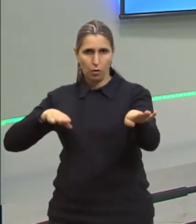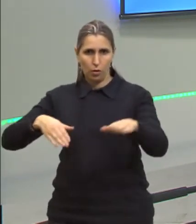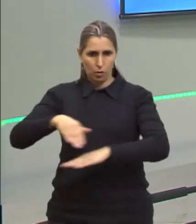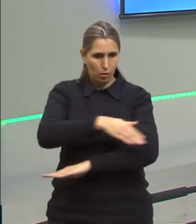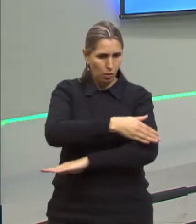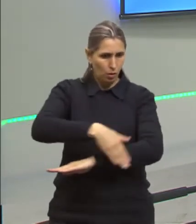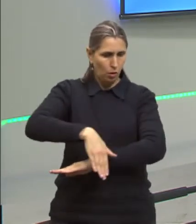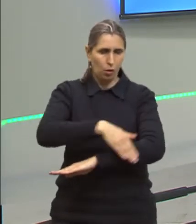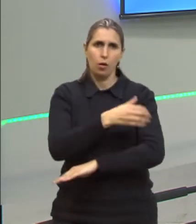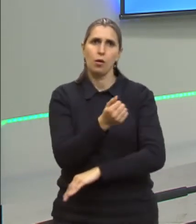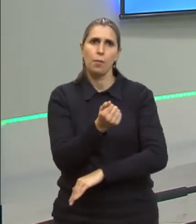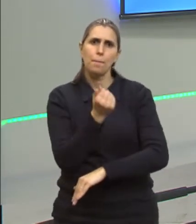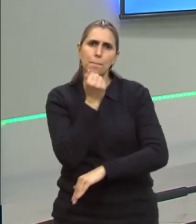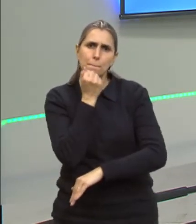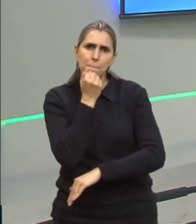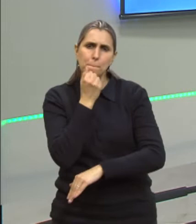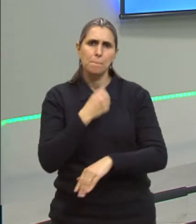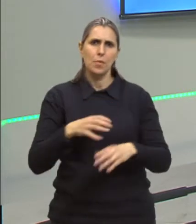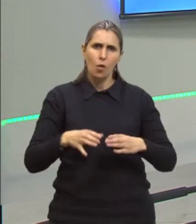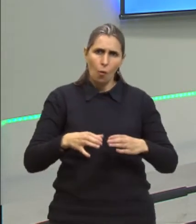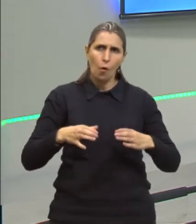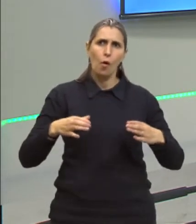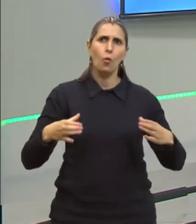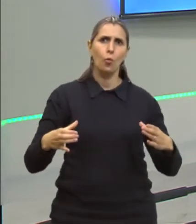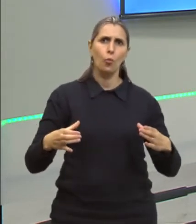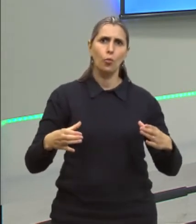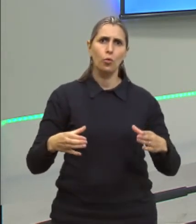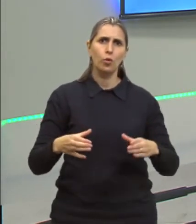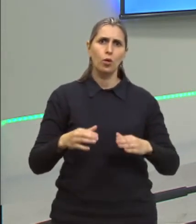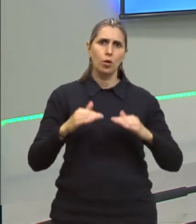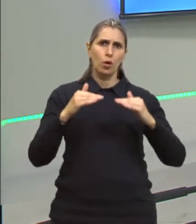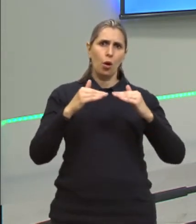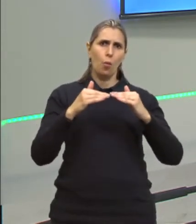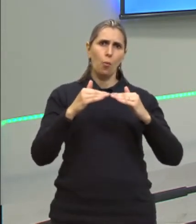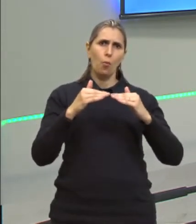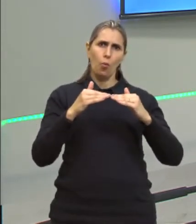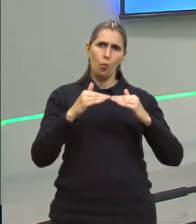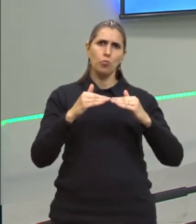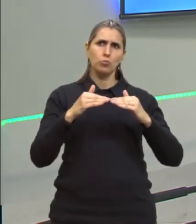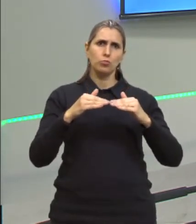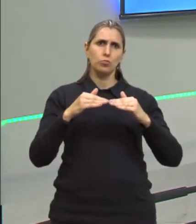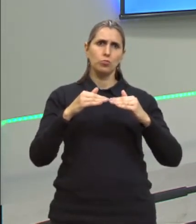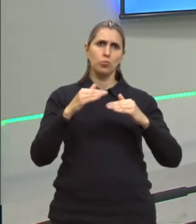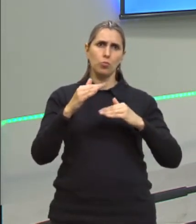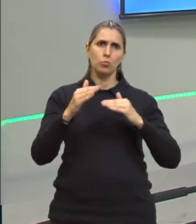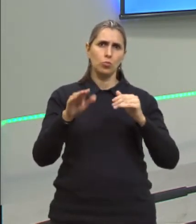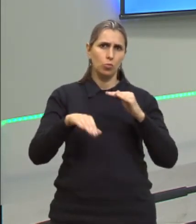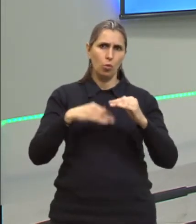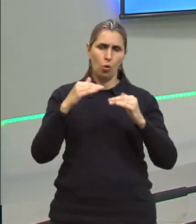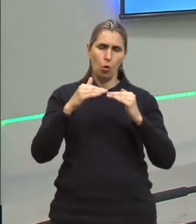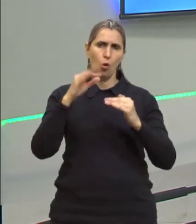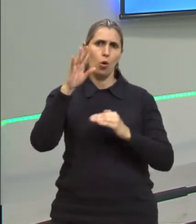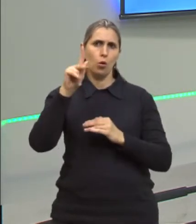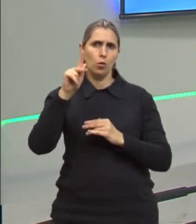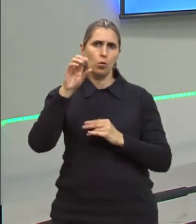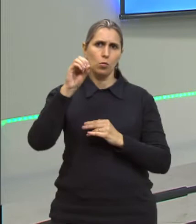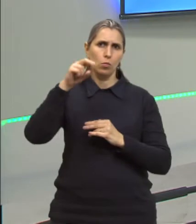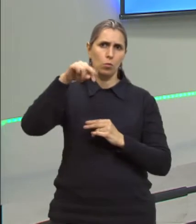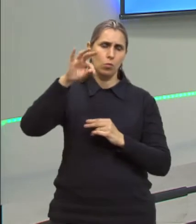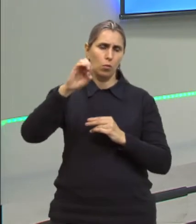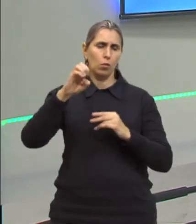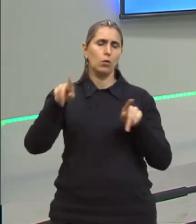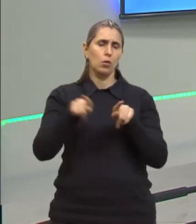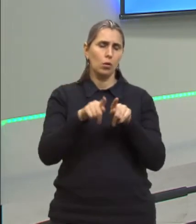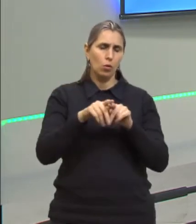pedras, enfim, todos eles dilatam. Pontes, tudo dilata. Então, quando o sol bate ali,